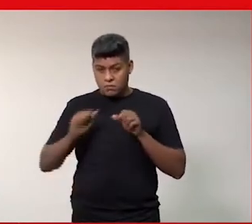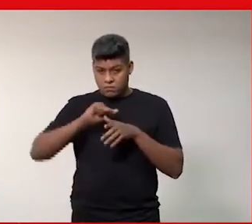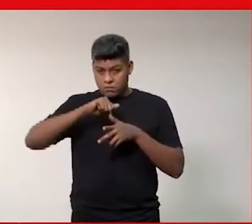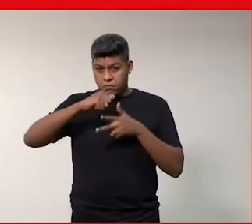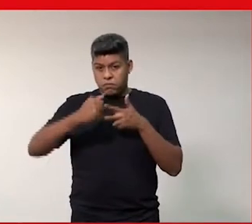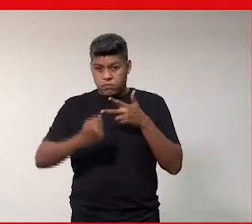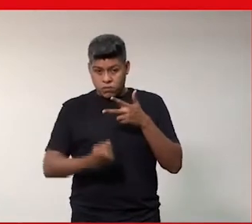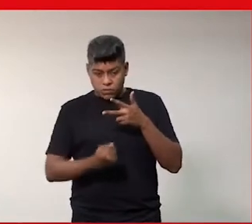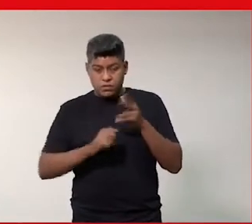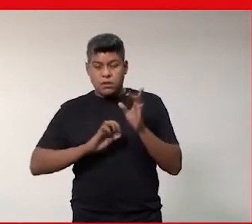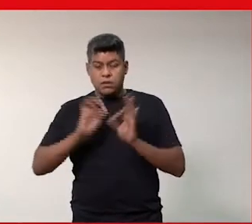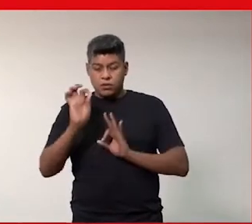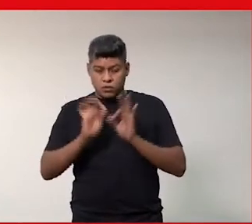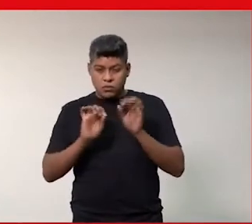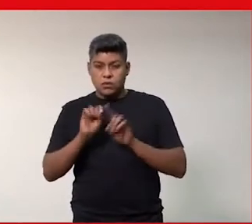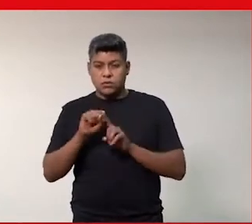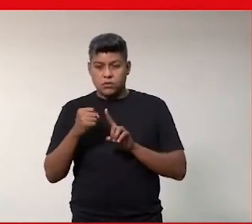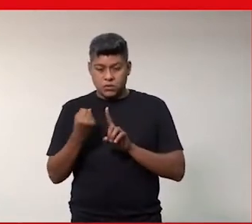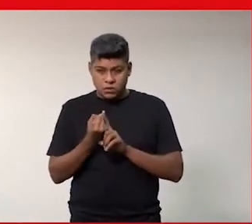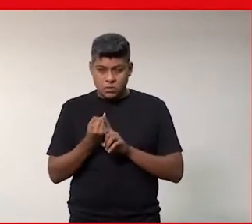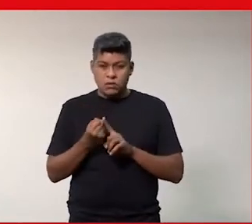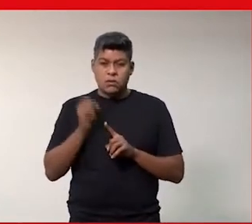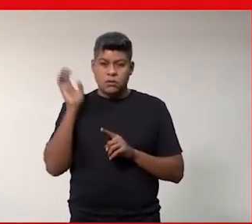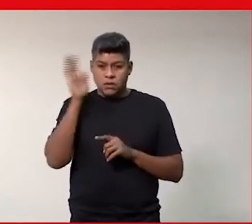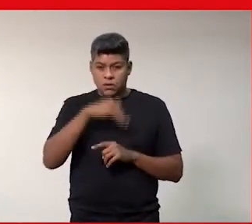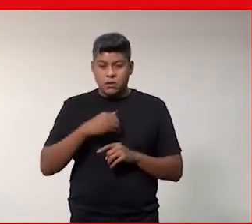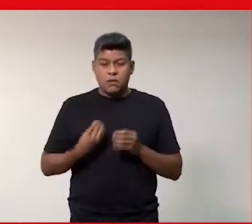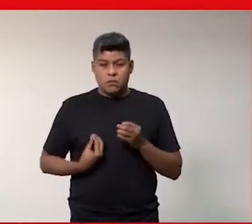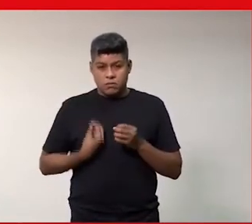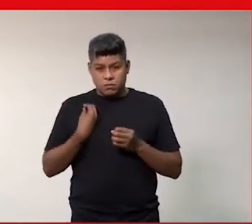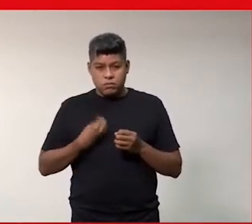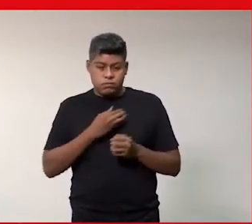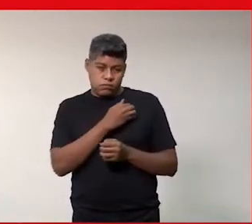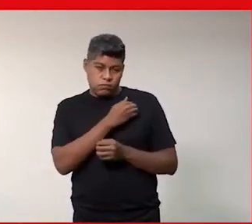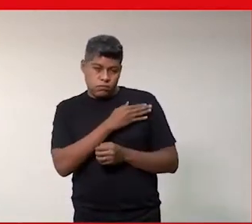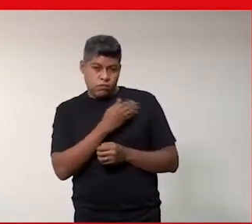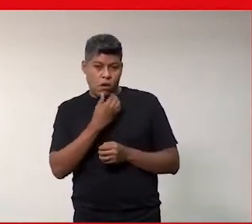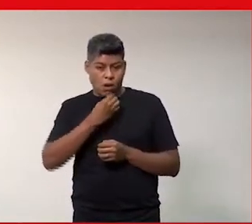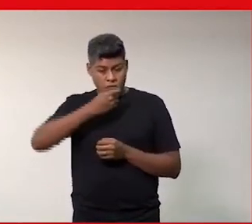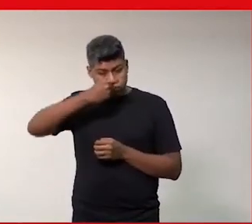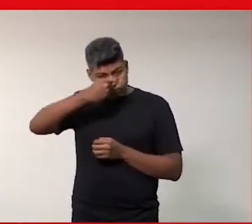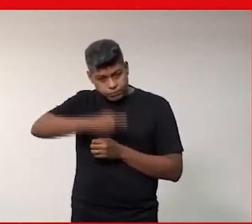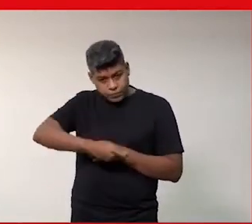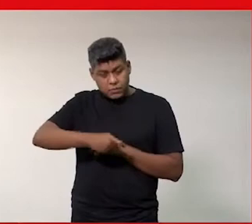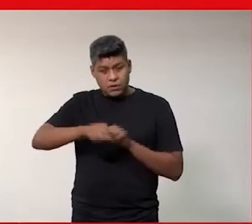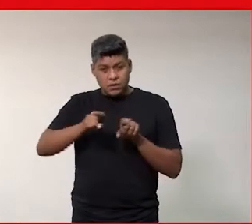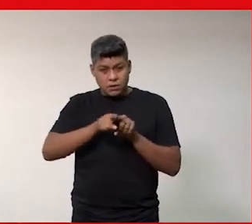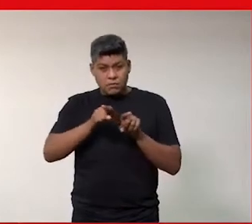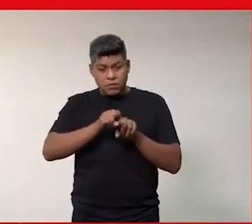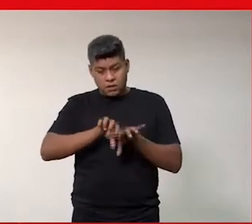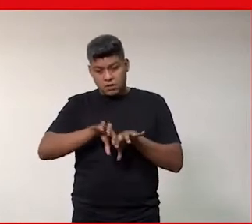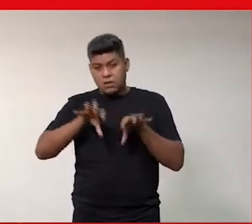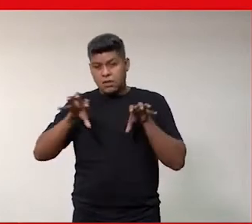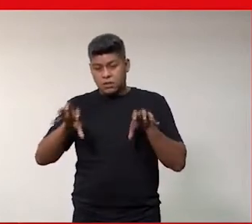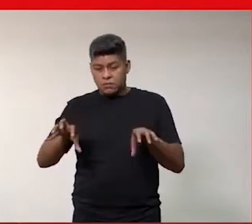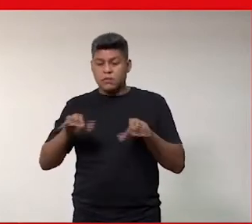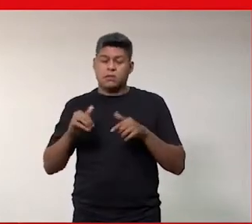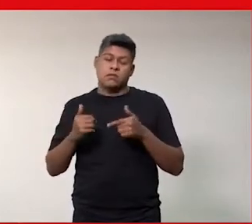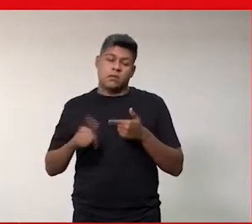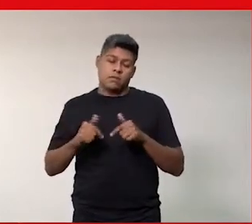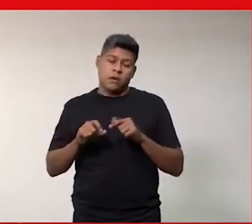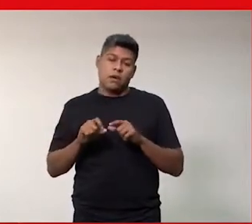estruturais da sociedade como patriarcado racismo machismo e o impacto da divisão sexual dos trabalhos